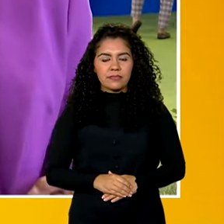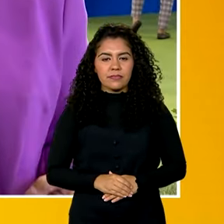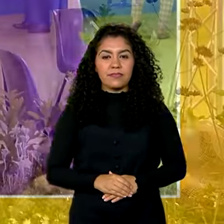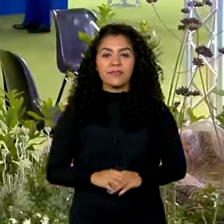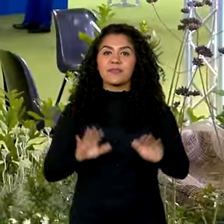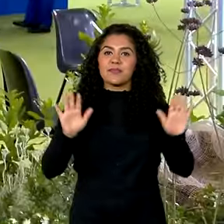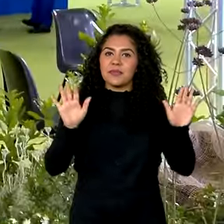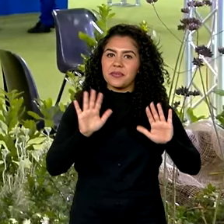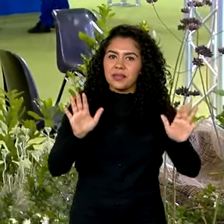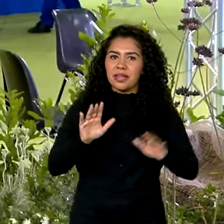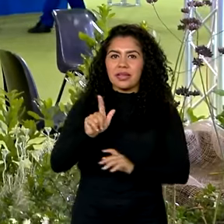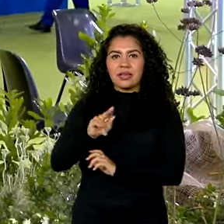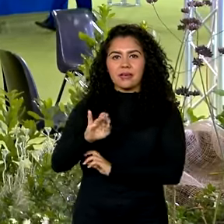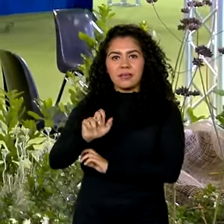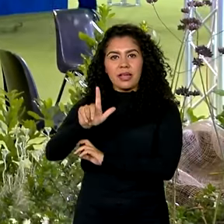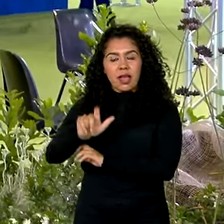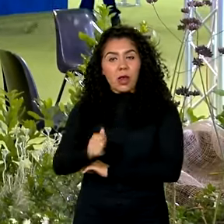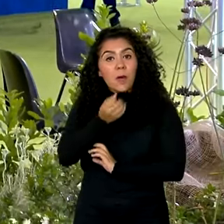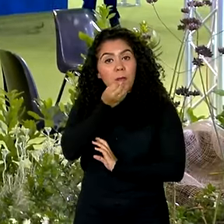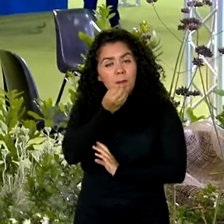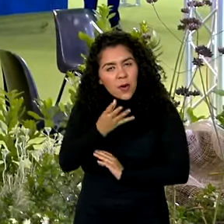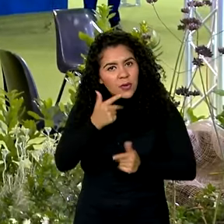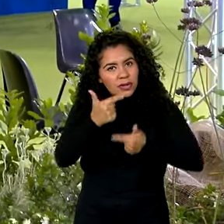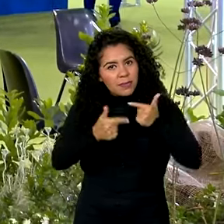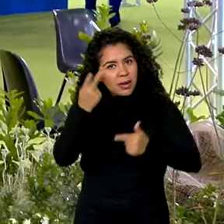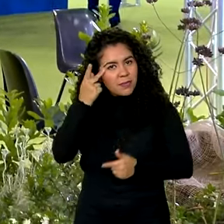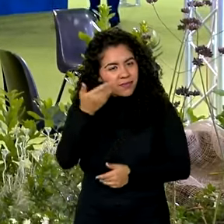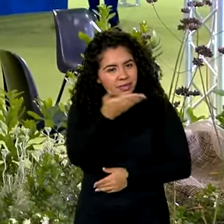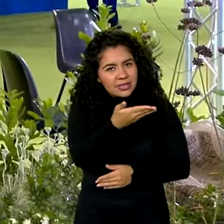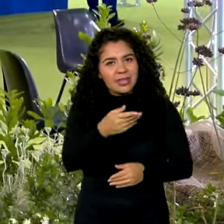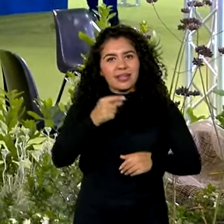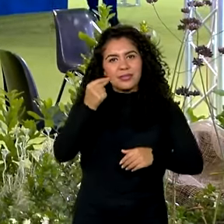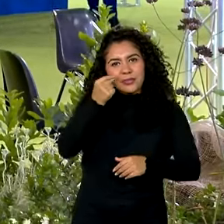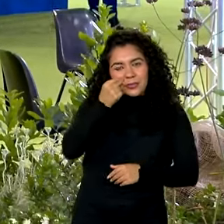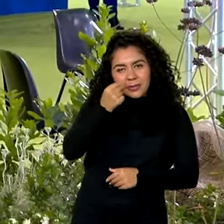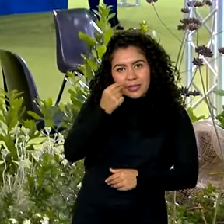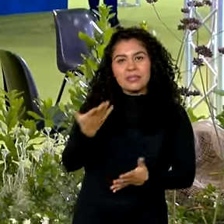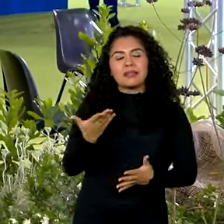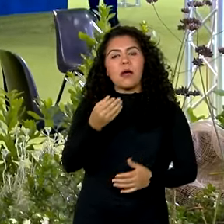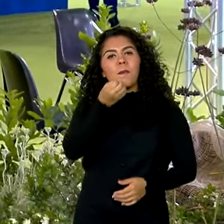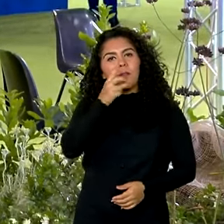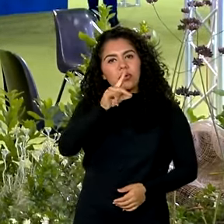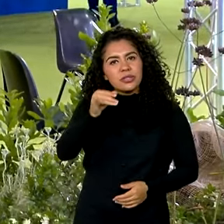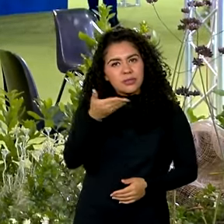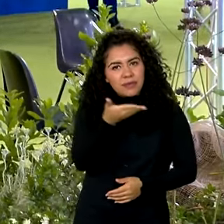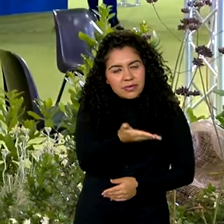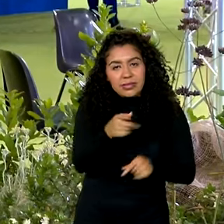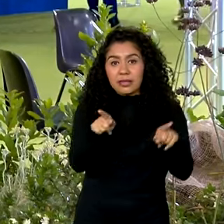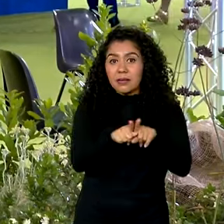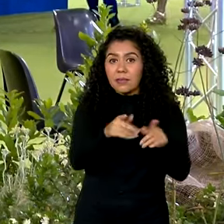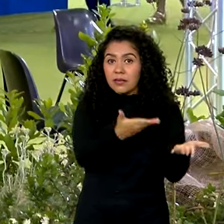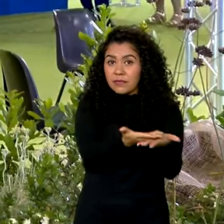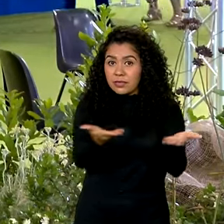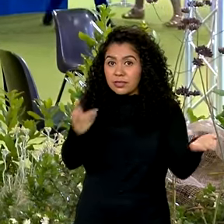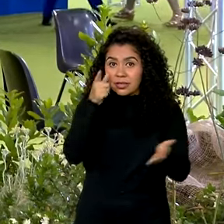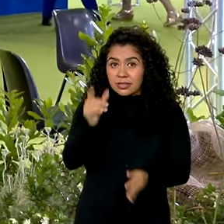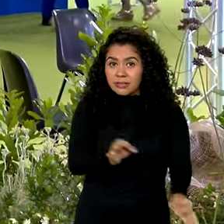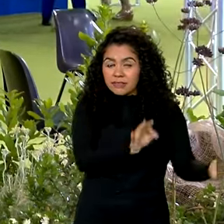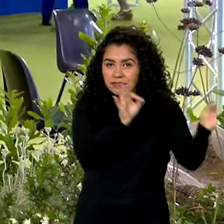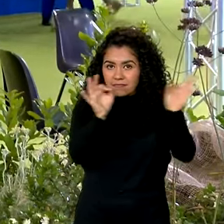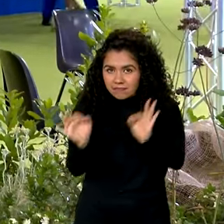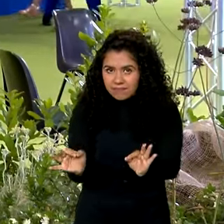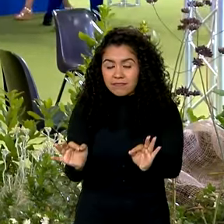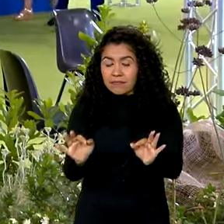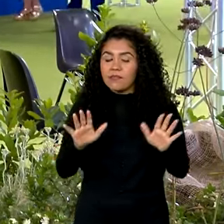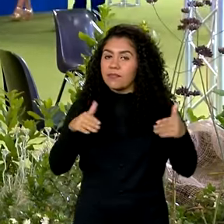Olá Gabriela, bom trabalho para você também aí em Genebra. Bom dia para você Vanessa, bom dia a todos que acompanham o canal GOV.